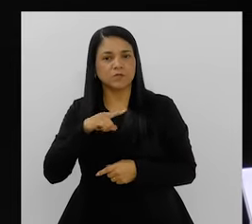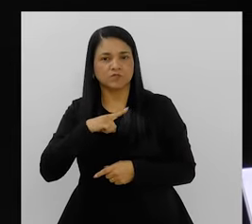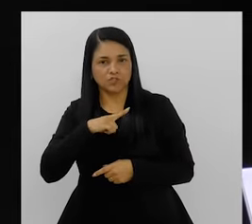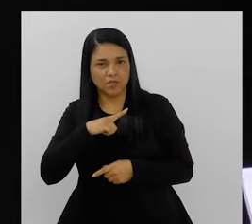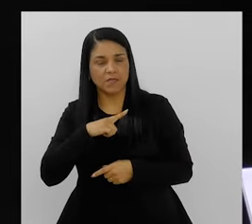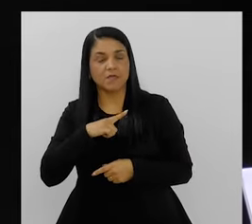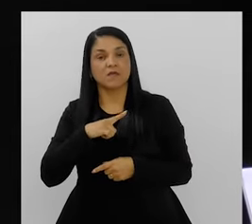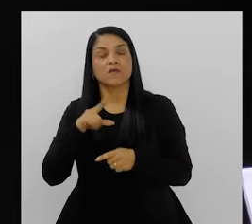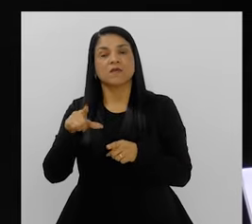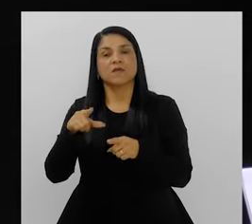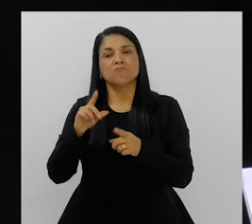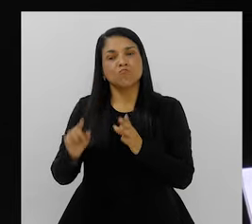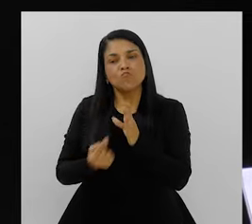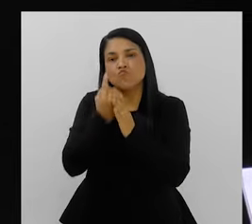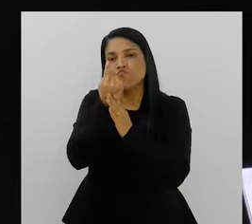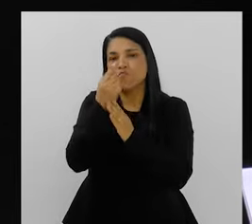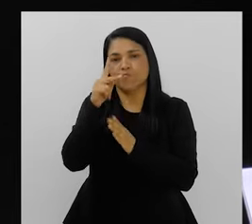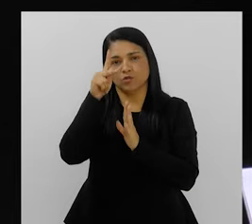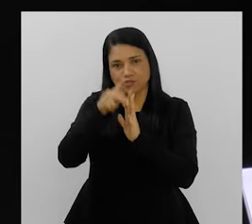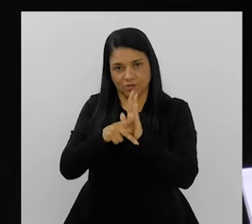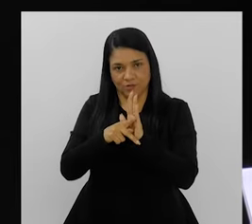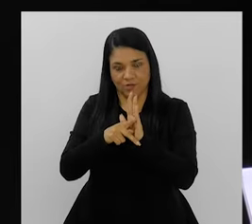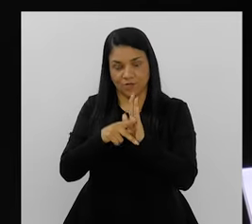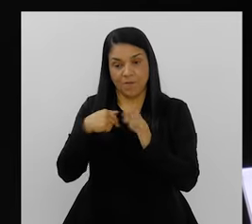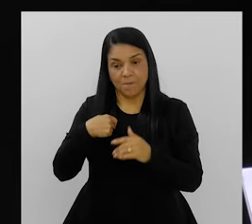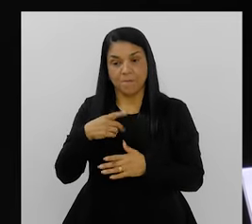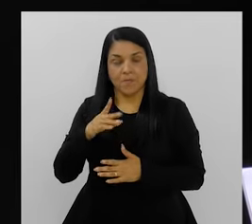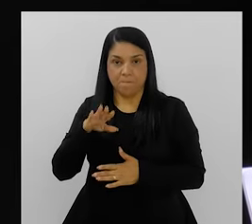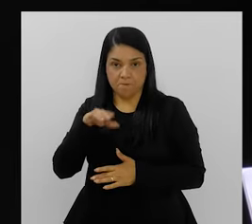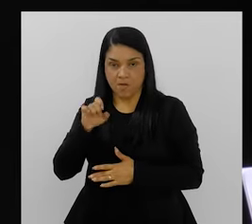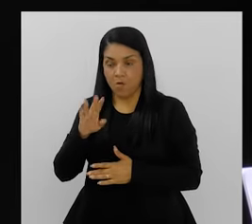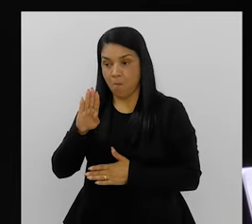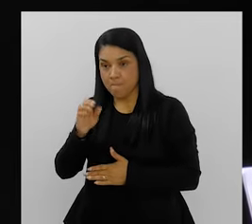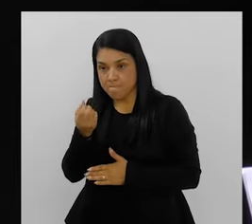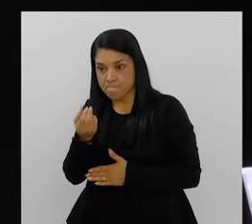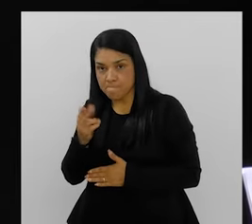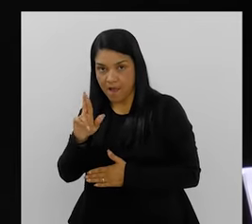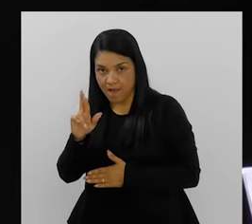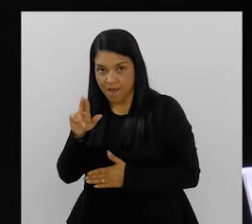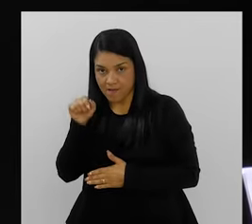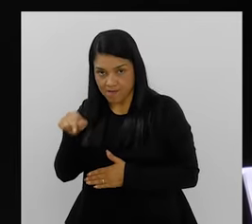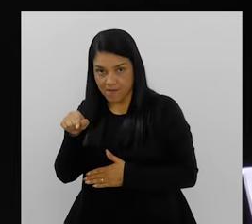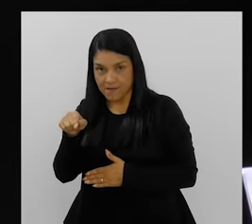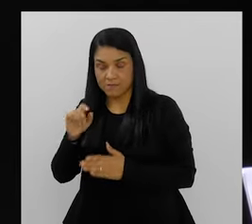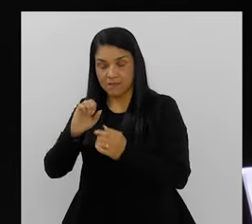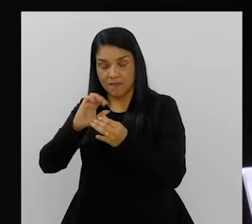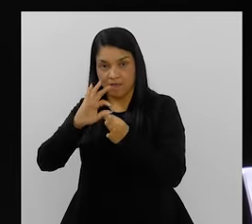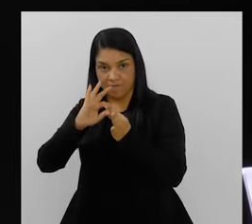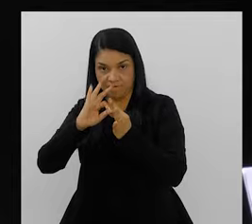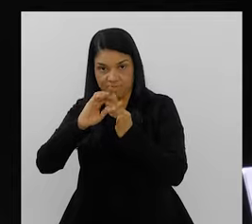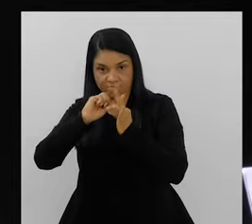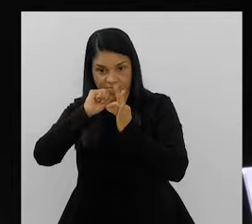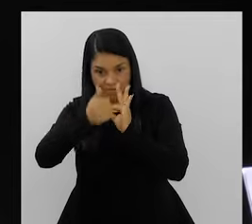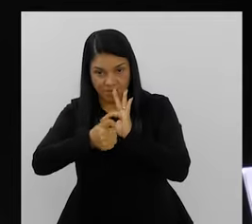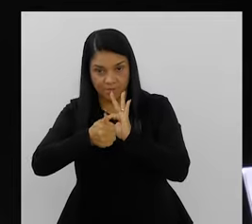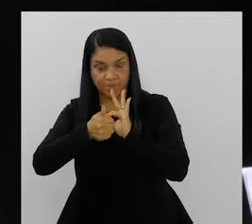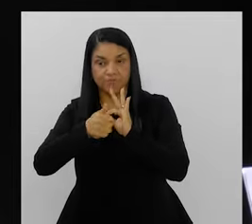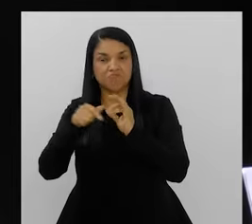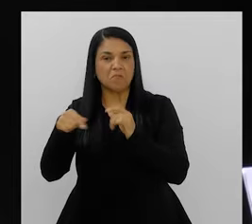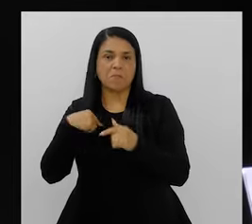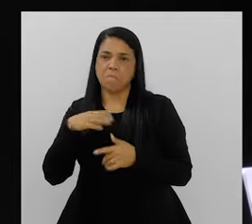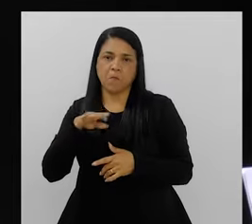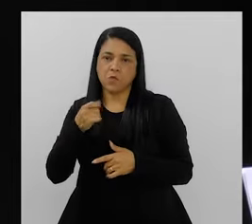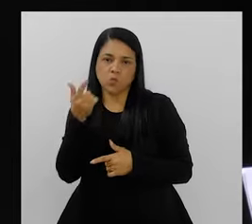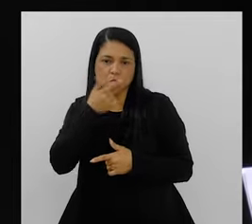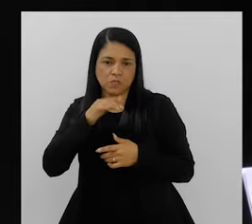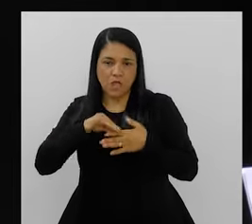havia esse projeto no centro da cidade. Como a minha mãe tinha um bar na Vila Olímpica, muitas vezes a gente... Minha mãe não conseguia me levar, porque sábado